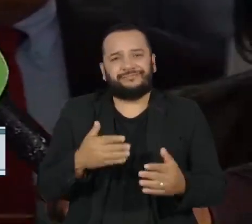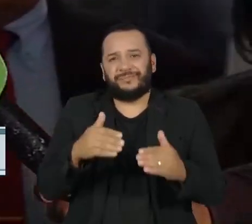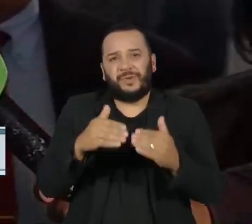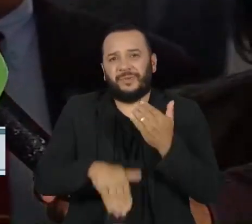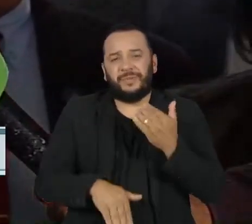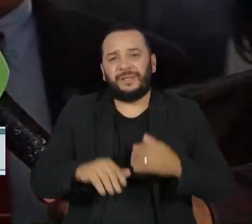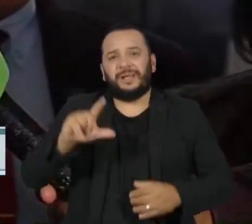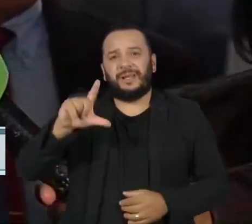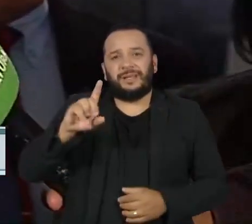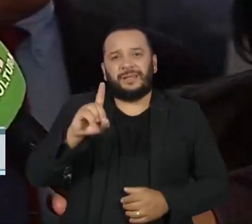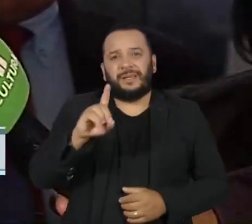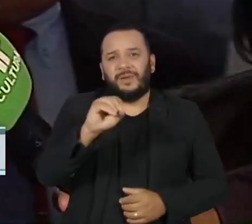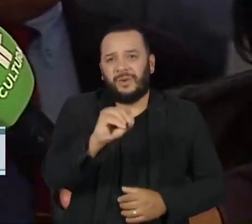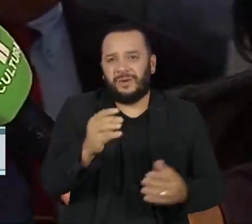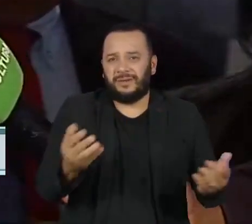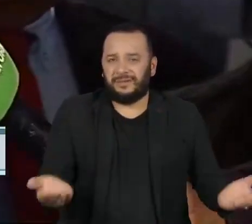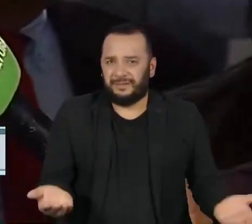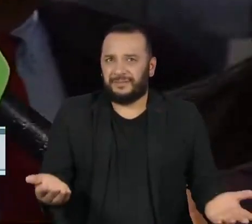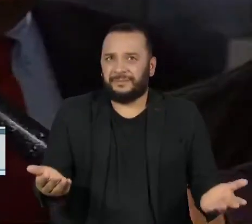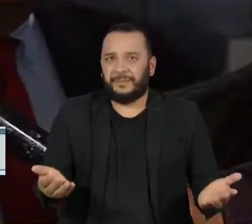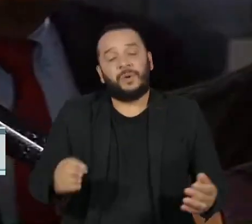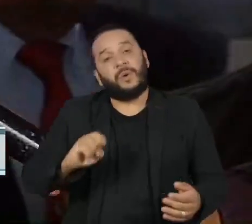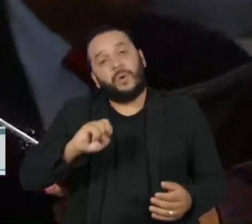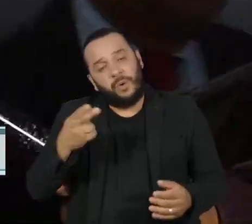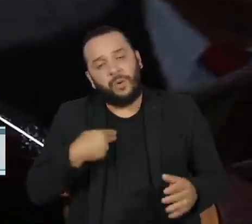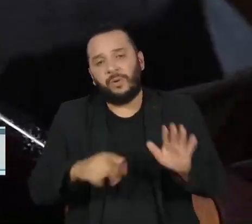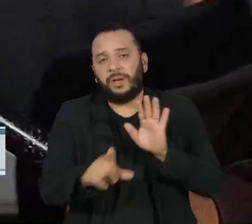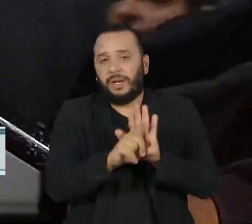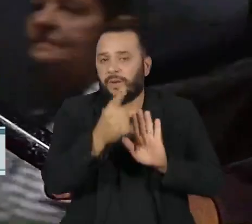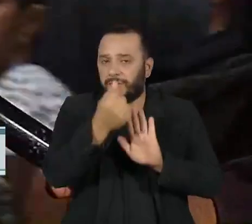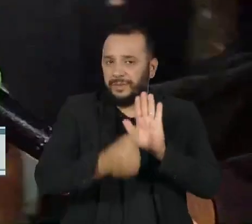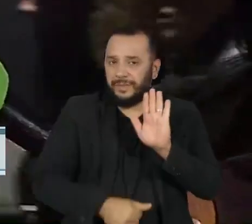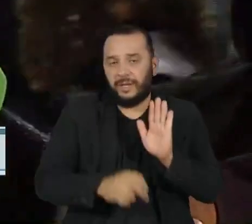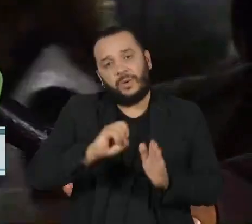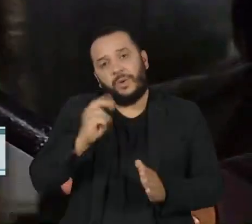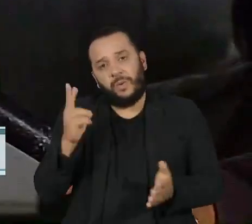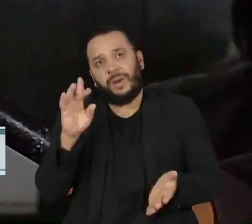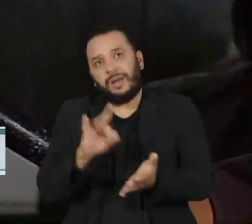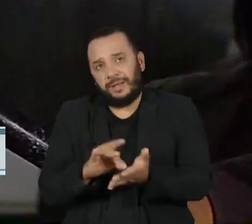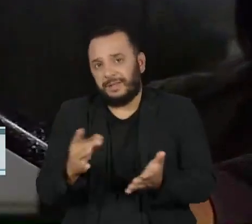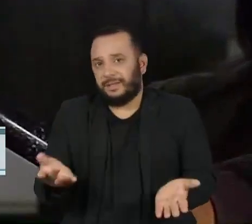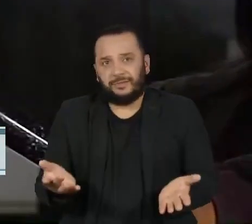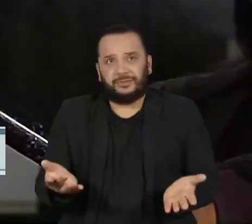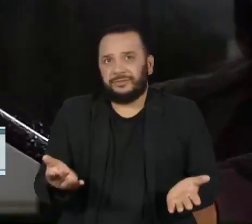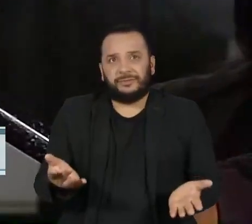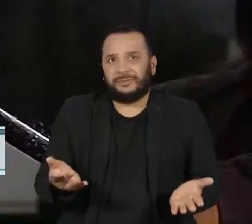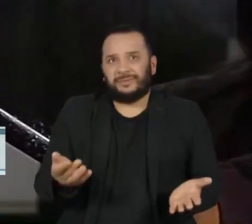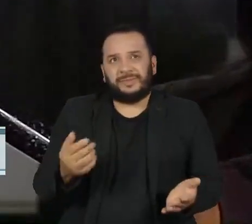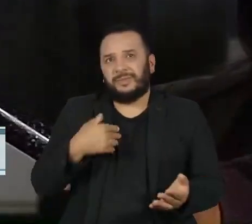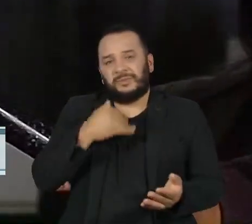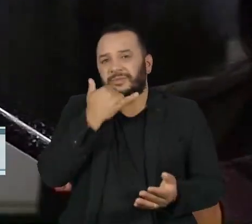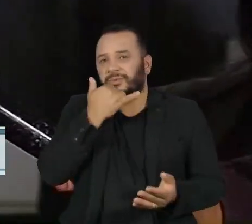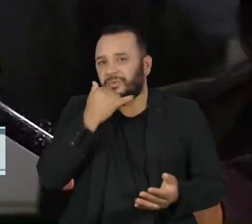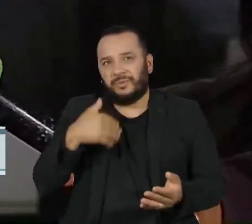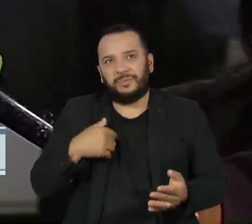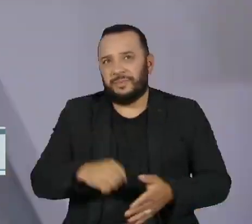Lei de Diretrizes Orçamentárias ou com a Lei Orçamentária ou com a realidade ou com o mundo real, então é por óbvio que a emenda vai ser vetada.